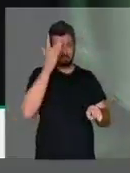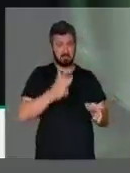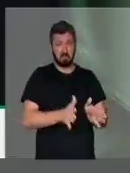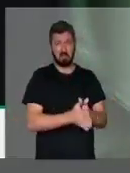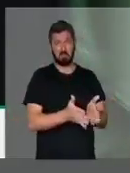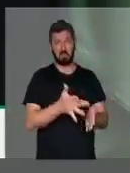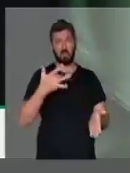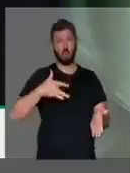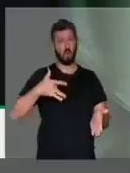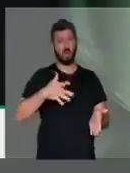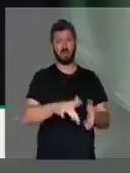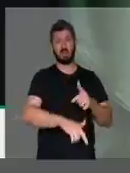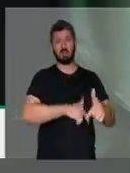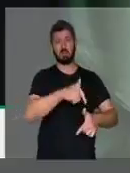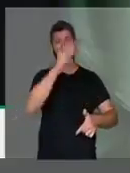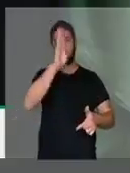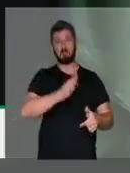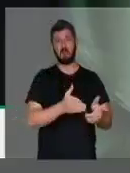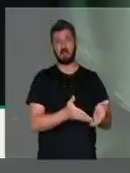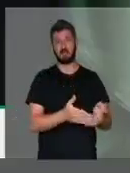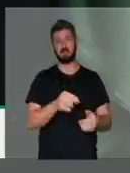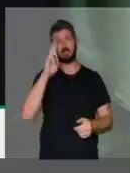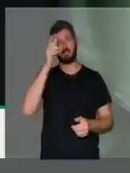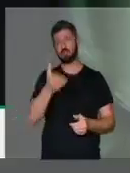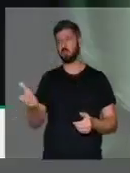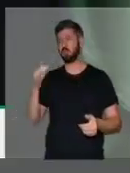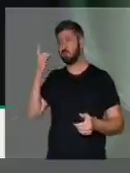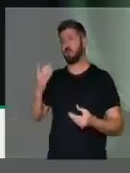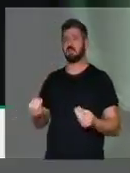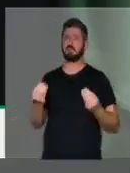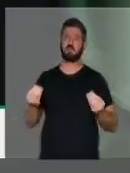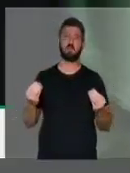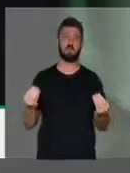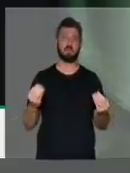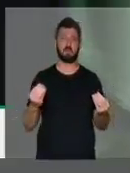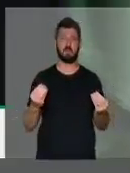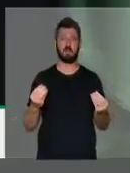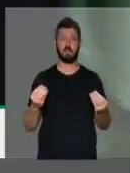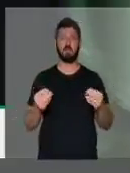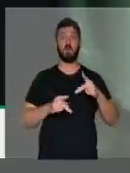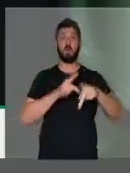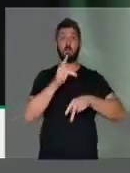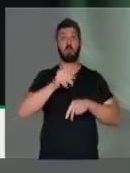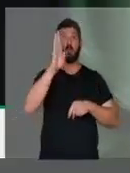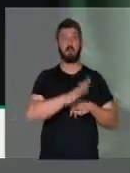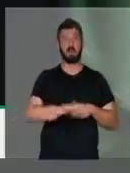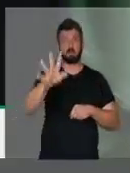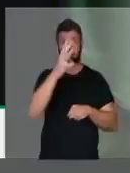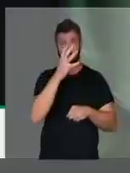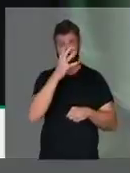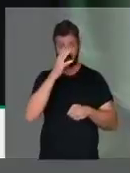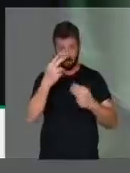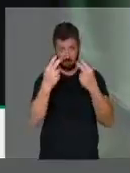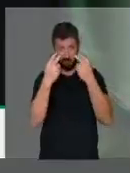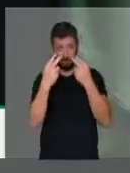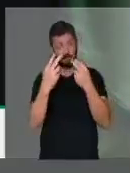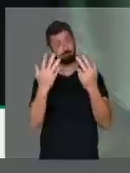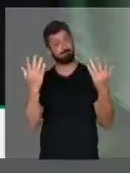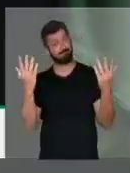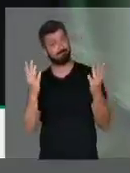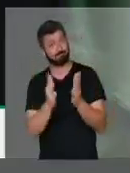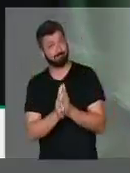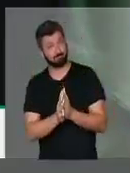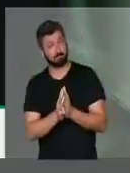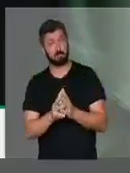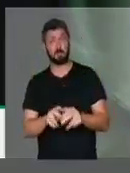coitado do trabalhador brasileiro, senhoras e senhores deputados e a nossa população que está em casa nos vendo. Por